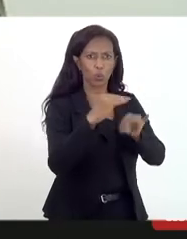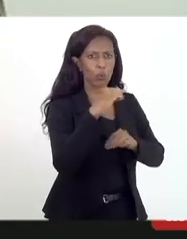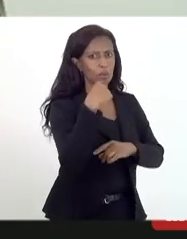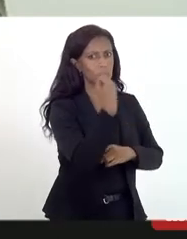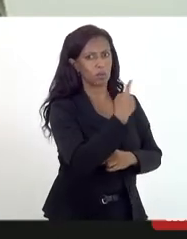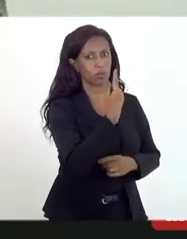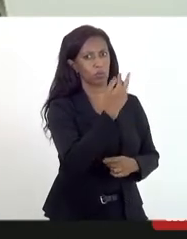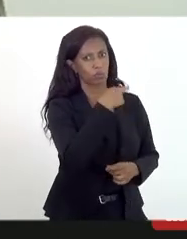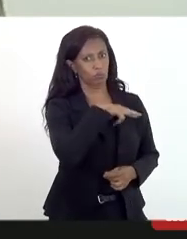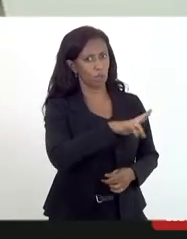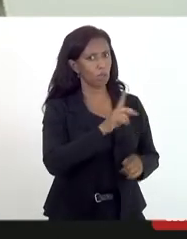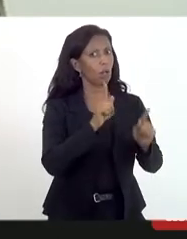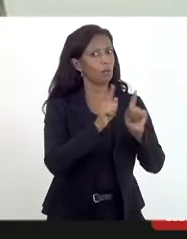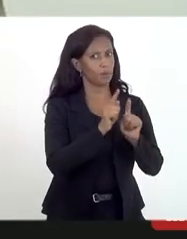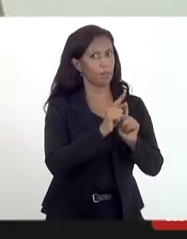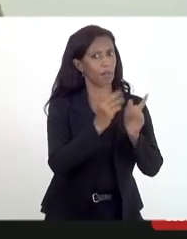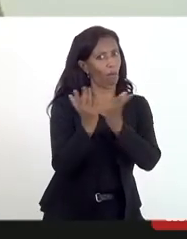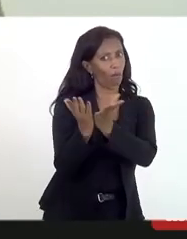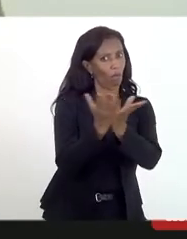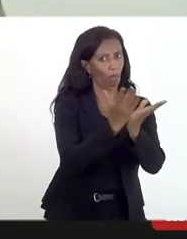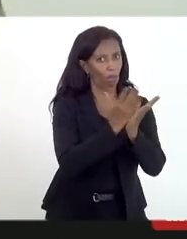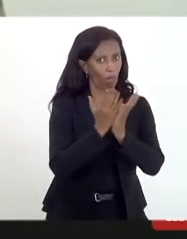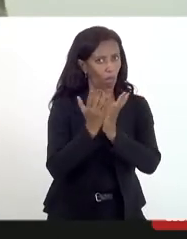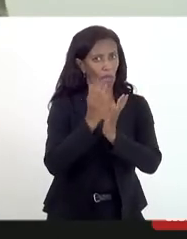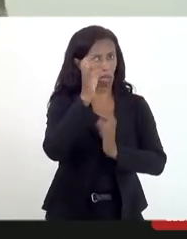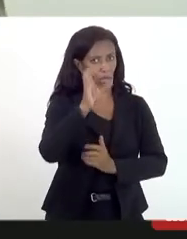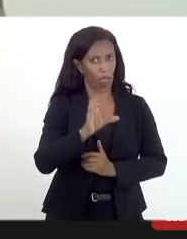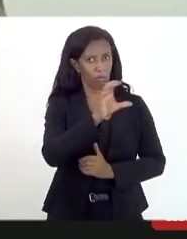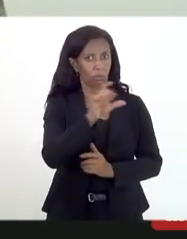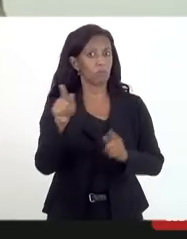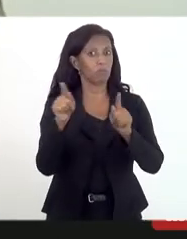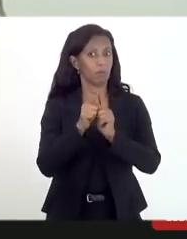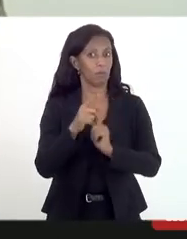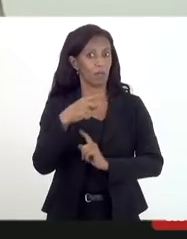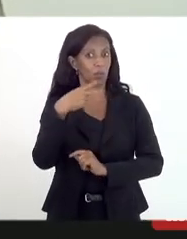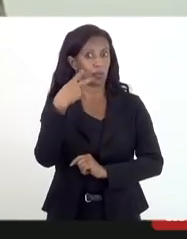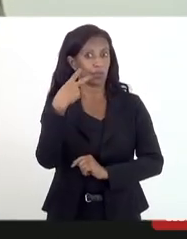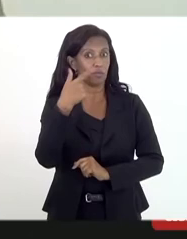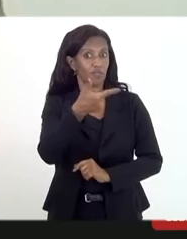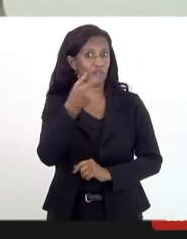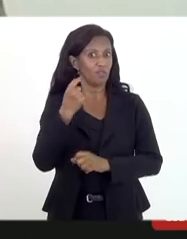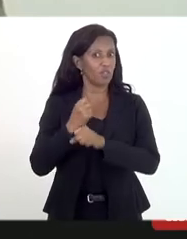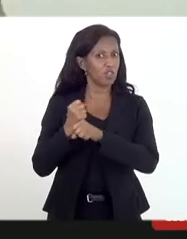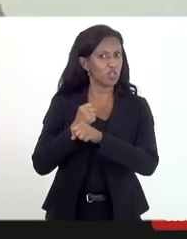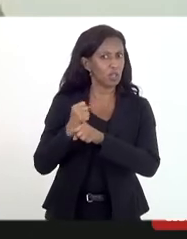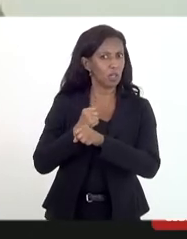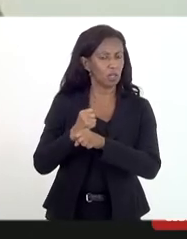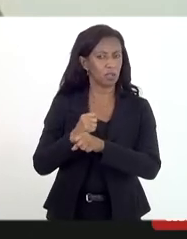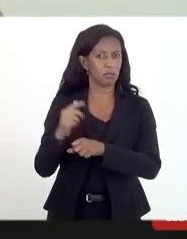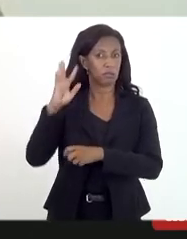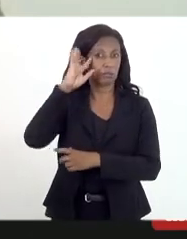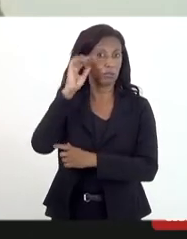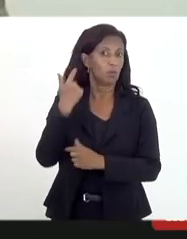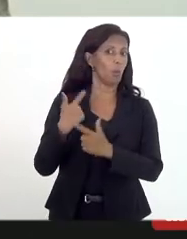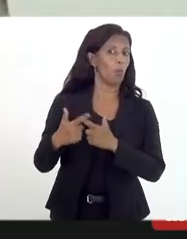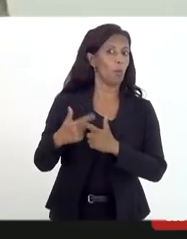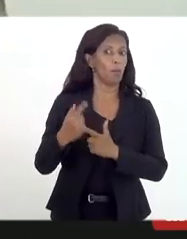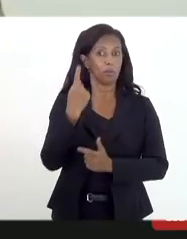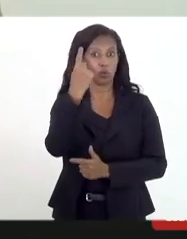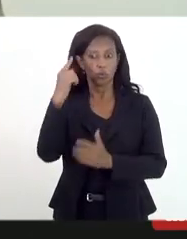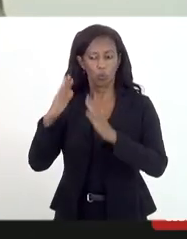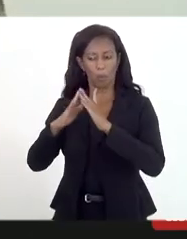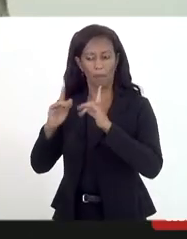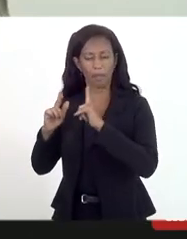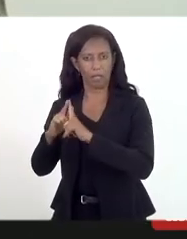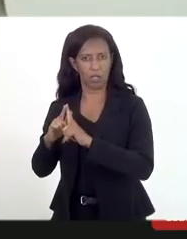minha denominação específica ficou durante duas décadas para resolver o problema de uma igreja que tivemos que sair do local